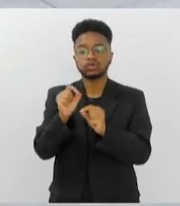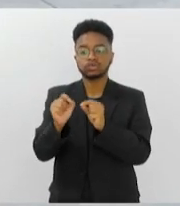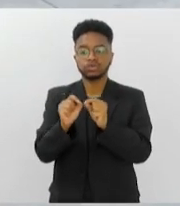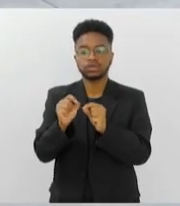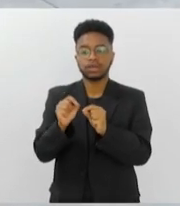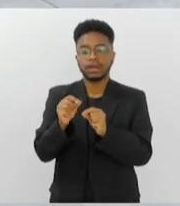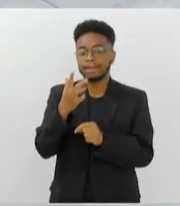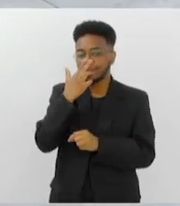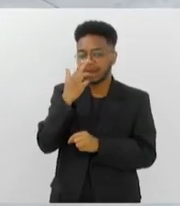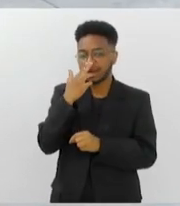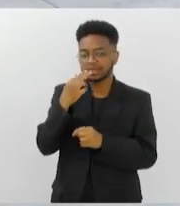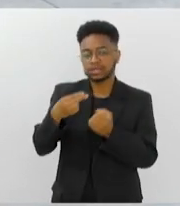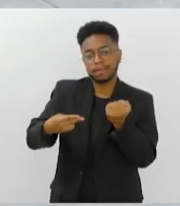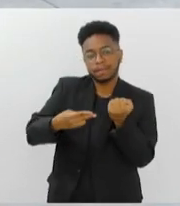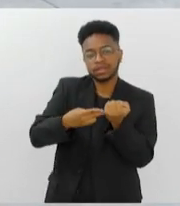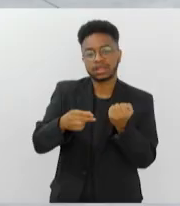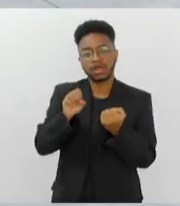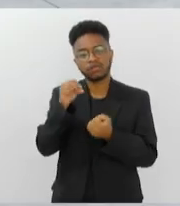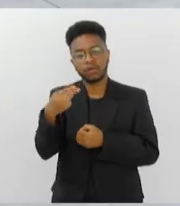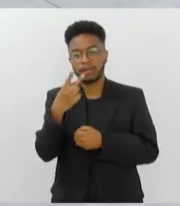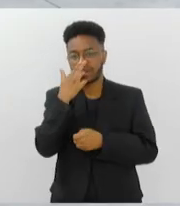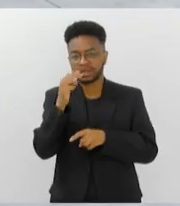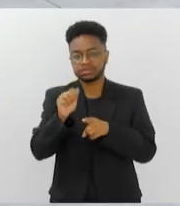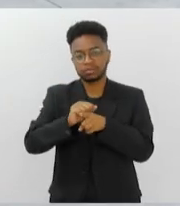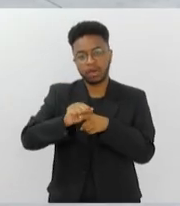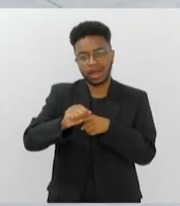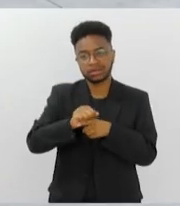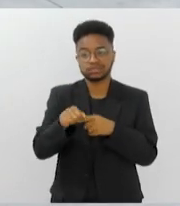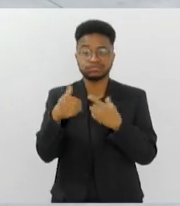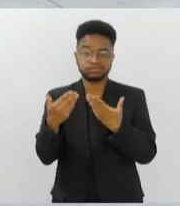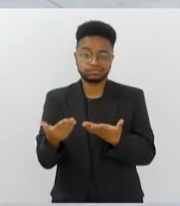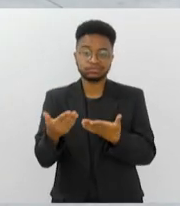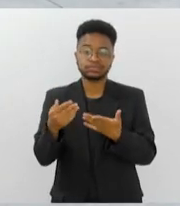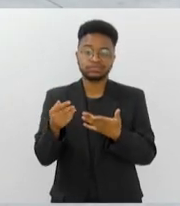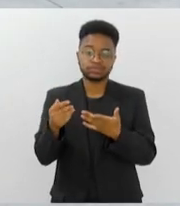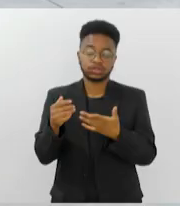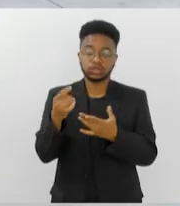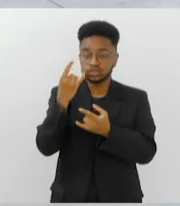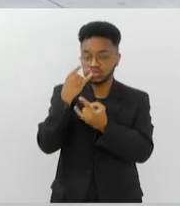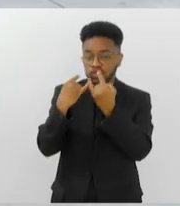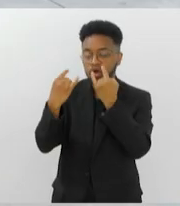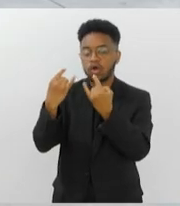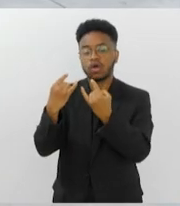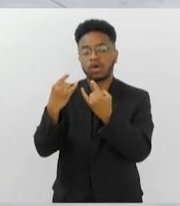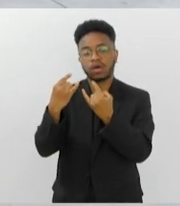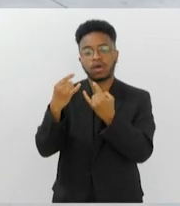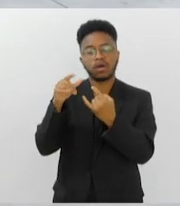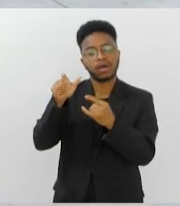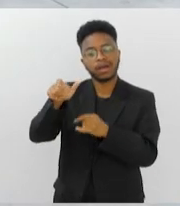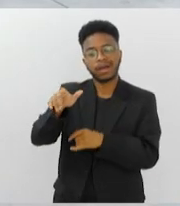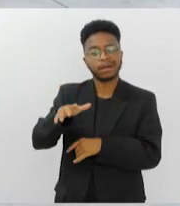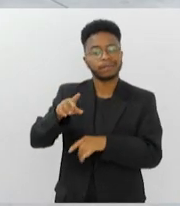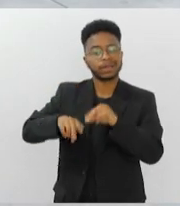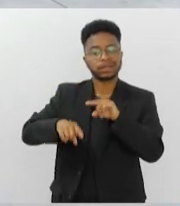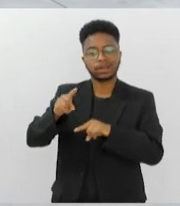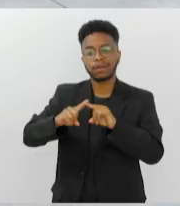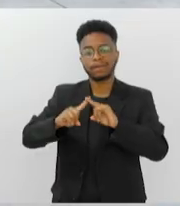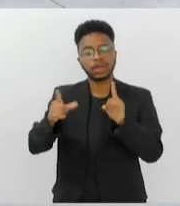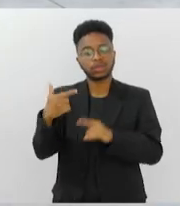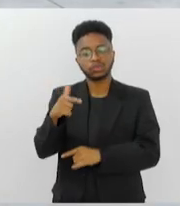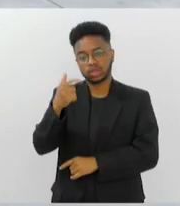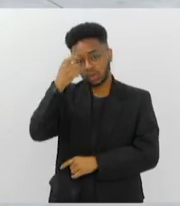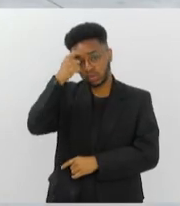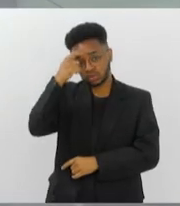pendrive ou parece, muitas vezes, uma borracha. Enfim, tudo isso faz com que o jovem seja atraído por esse produto, não tendo ainda a consciência do